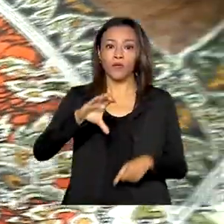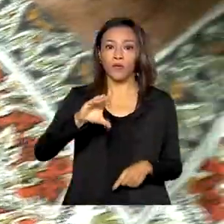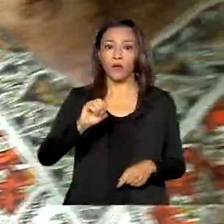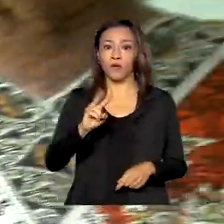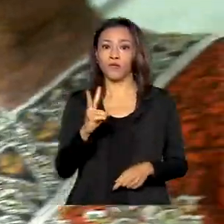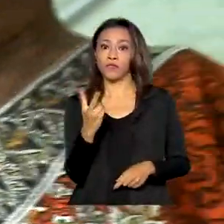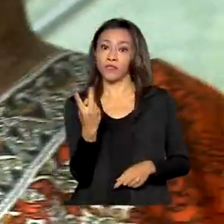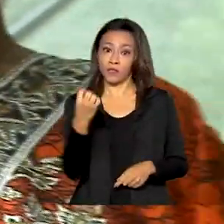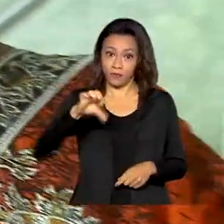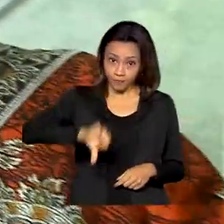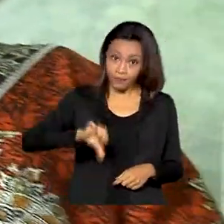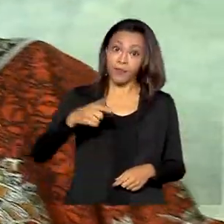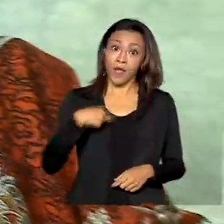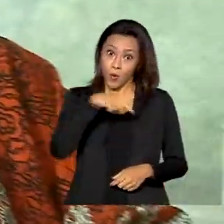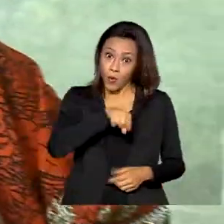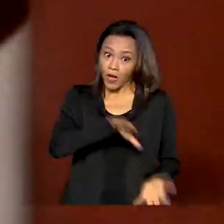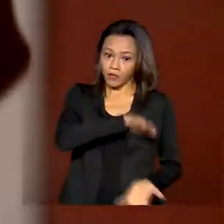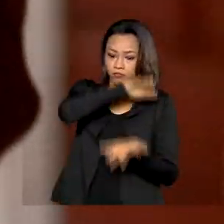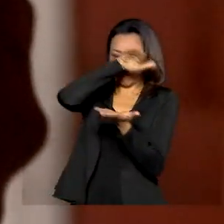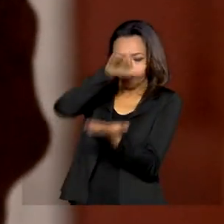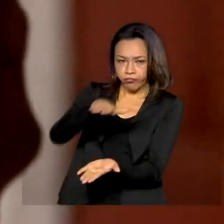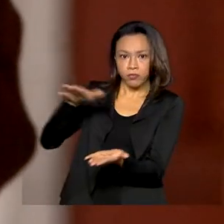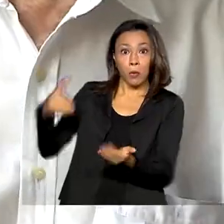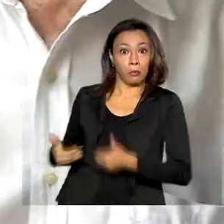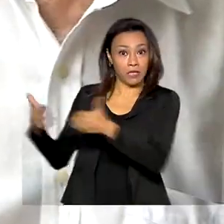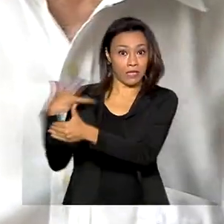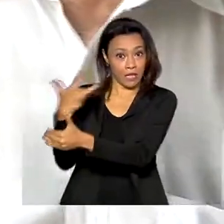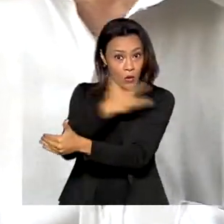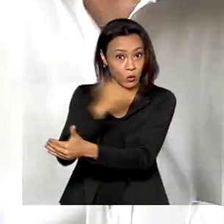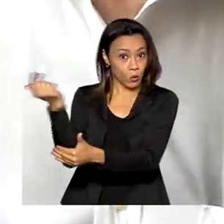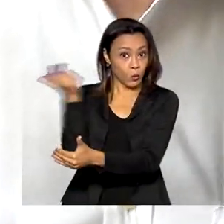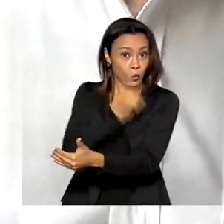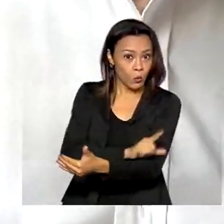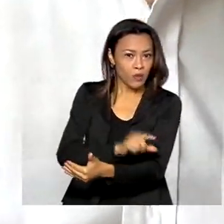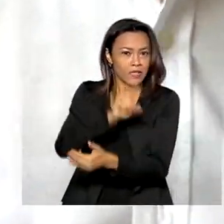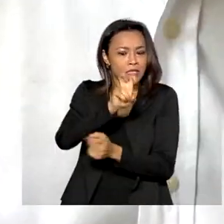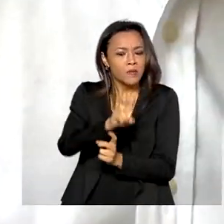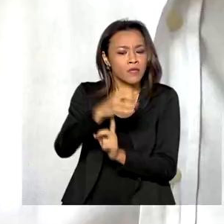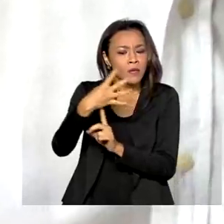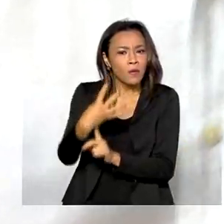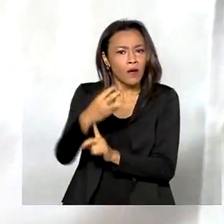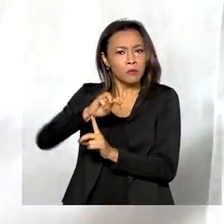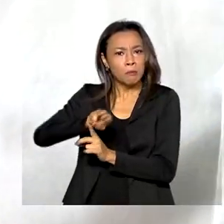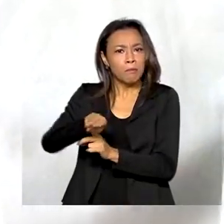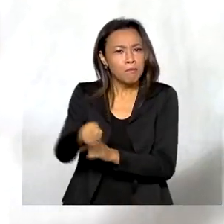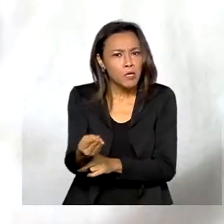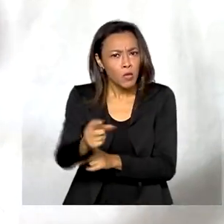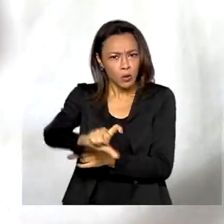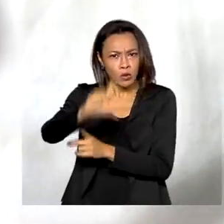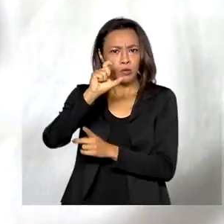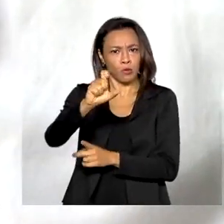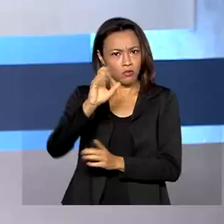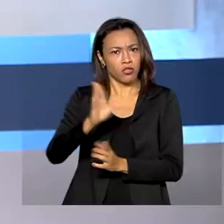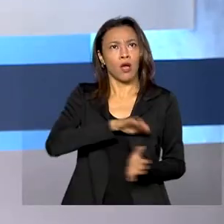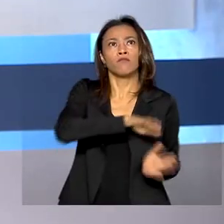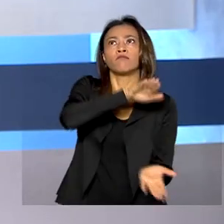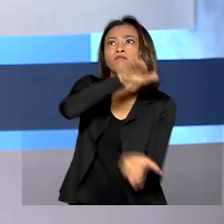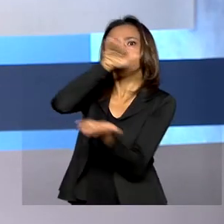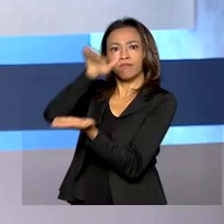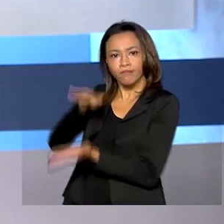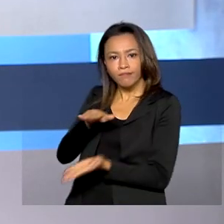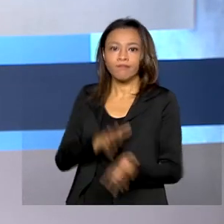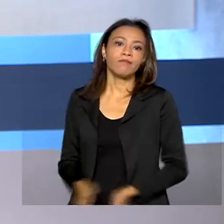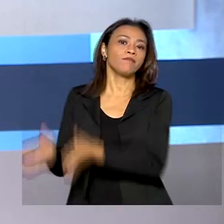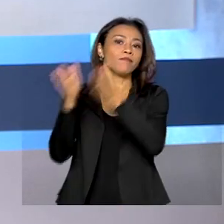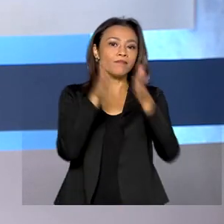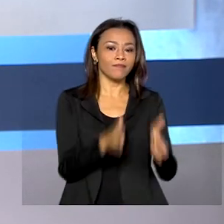Com essa nova remessa, Ministério da Saúde chega à marca de quase 54 milhões de doses distribuídas. E veja